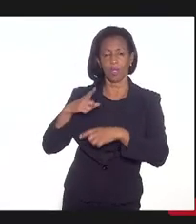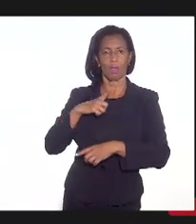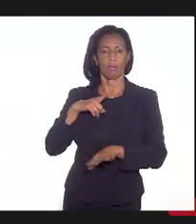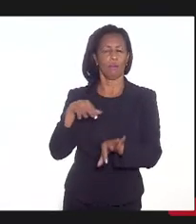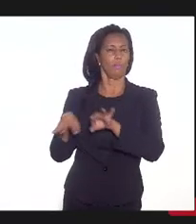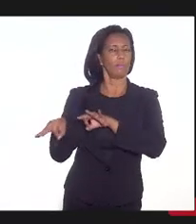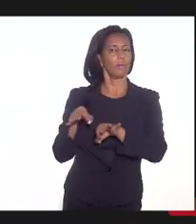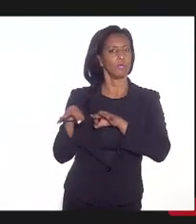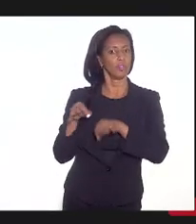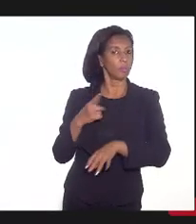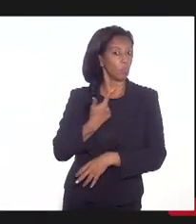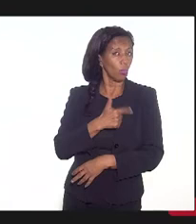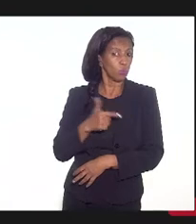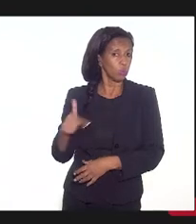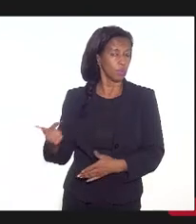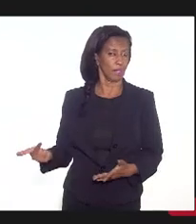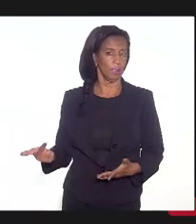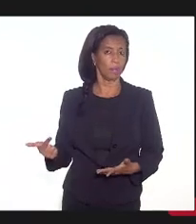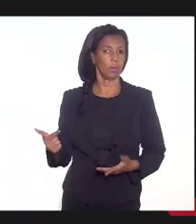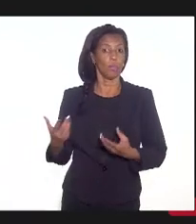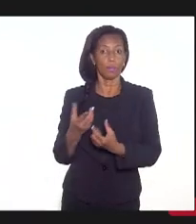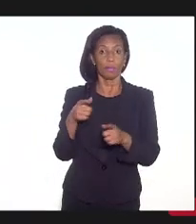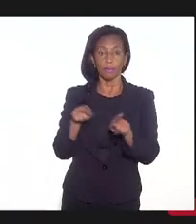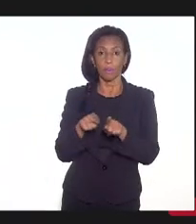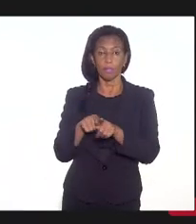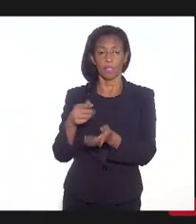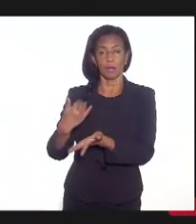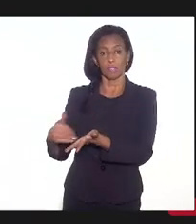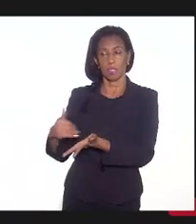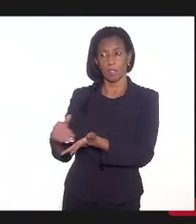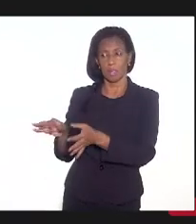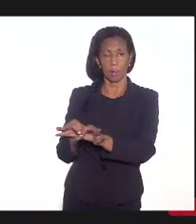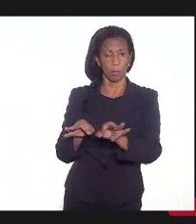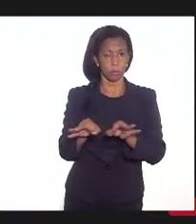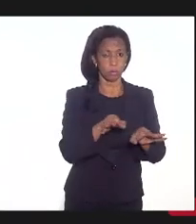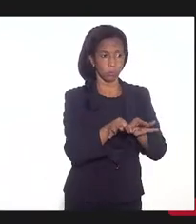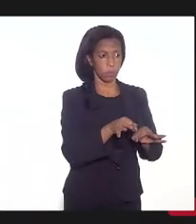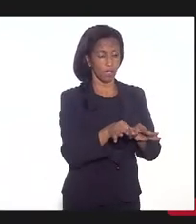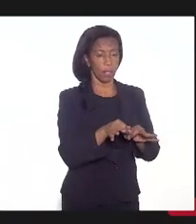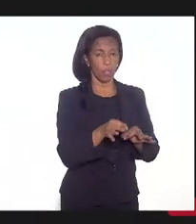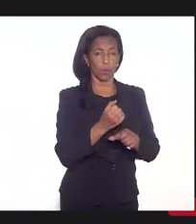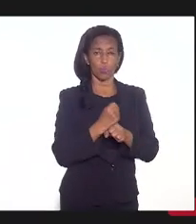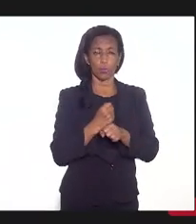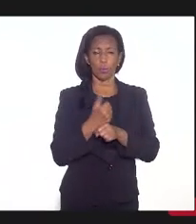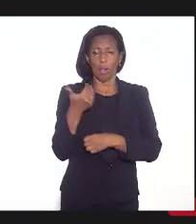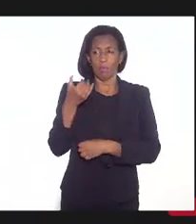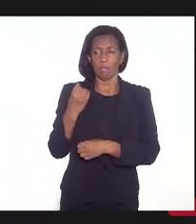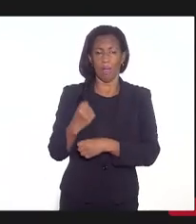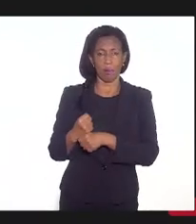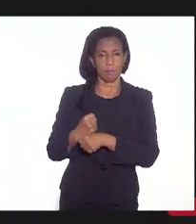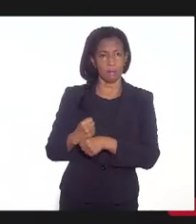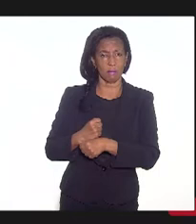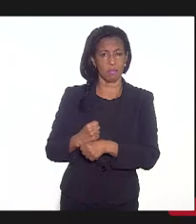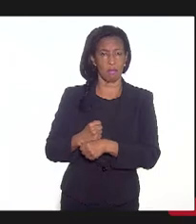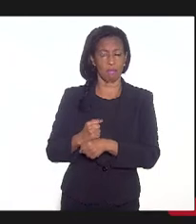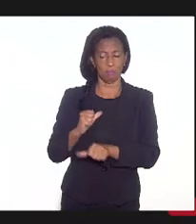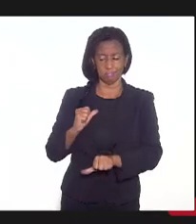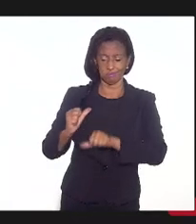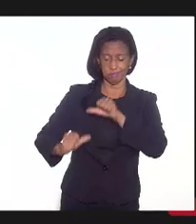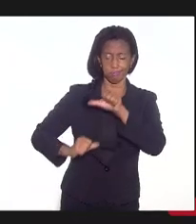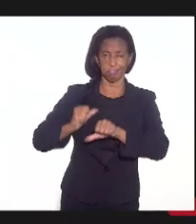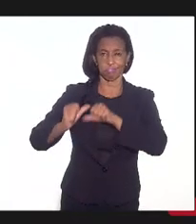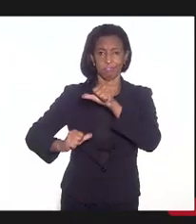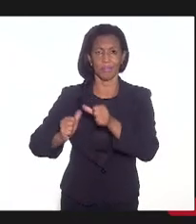vezes as secretarias de planejamento ao longo das últimas décadas acabaram se transformando numa